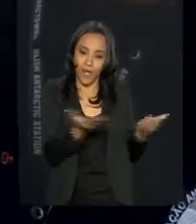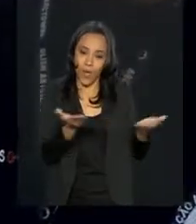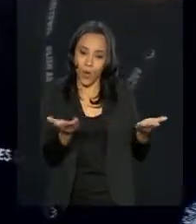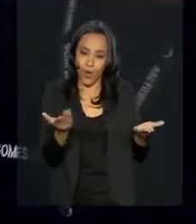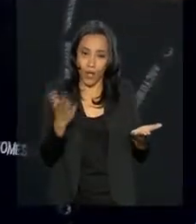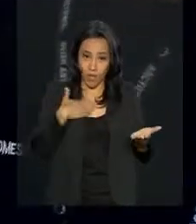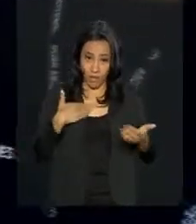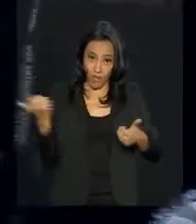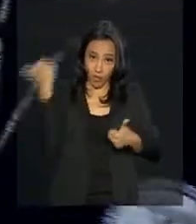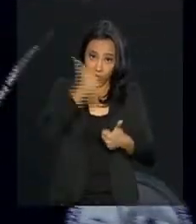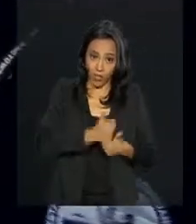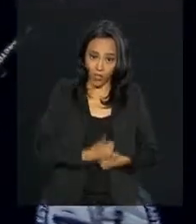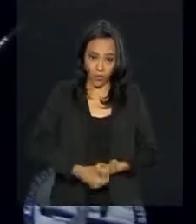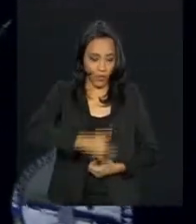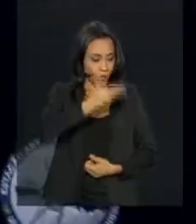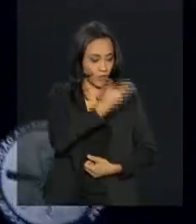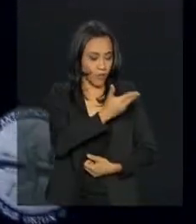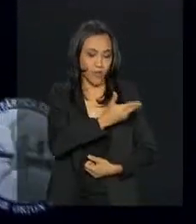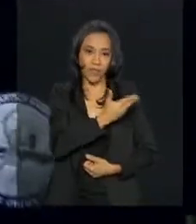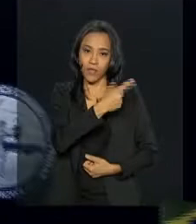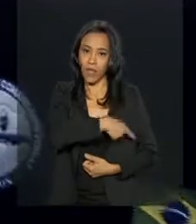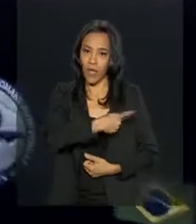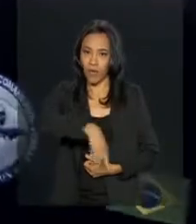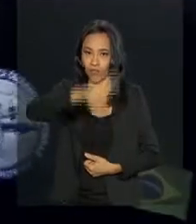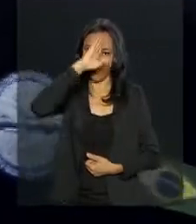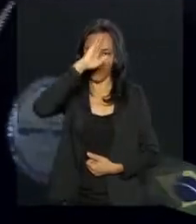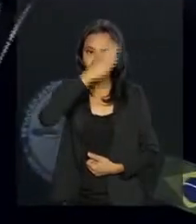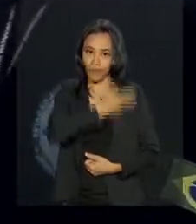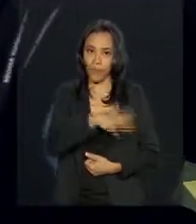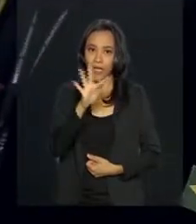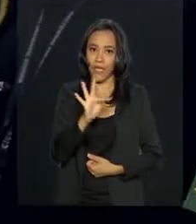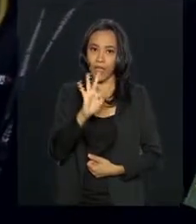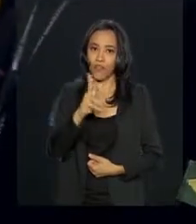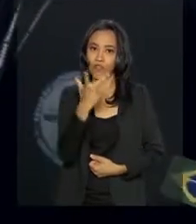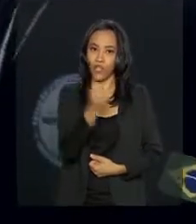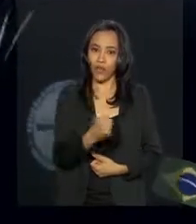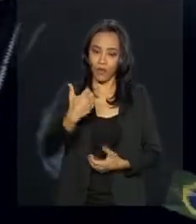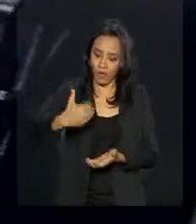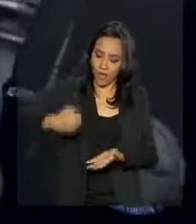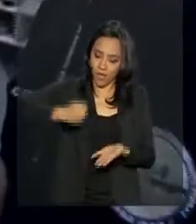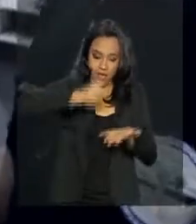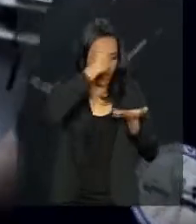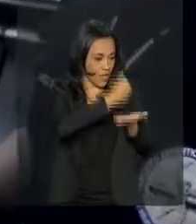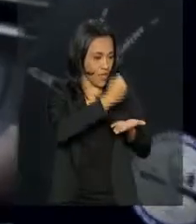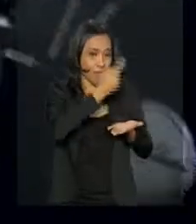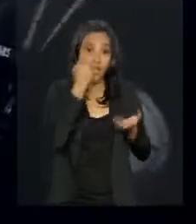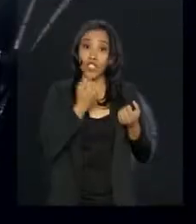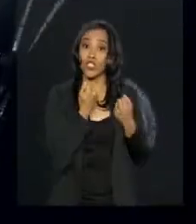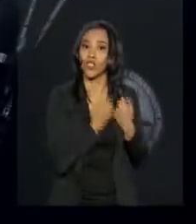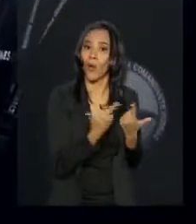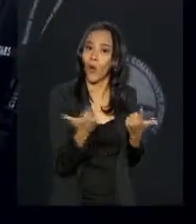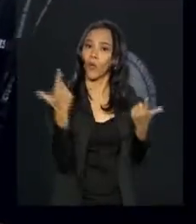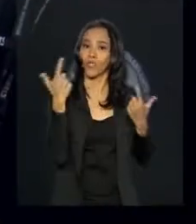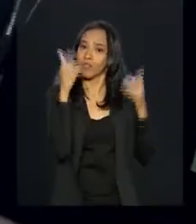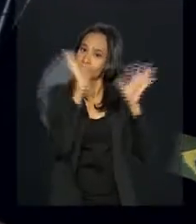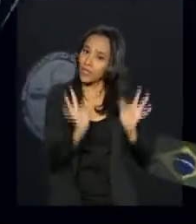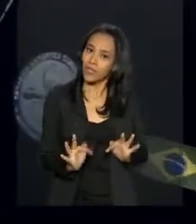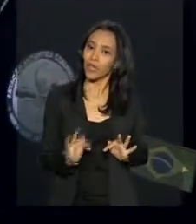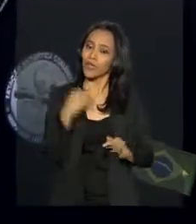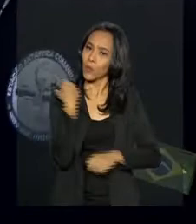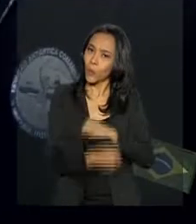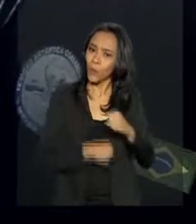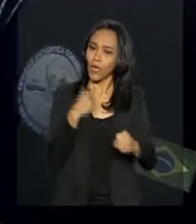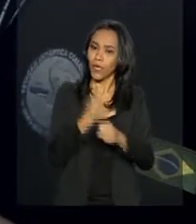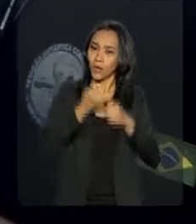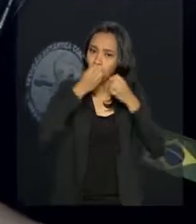meu sucessor, comandante Luiz Filho. Essa caneca, eu desejo a você toda sorte, felicidade, que você tenha um ano muito